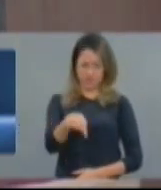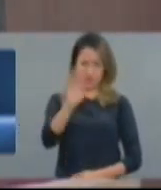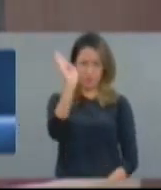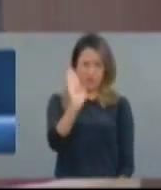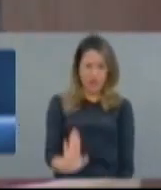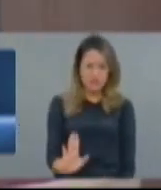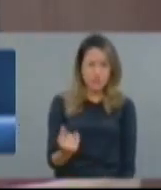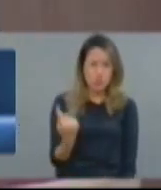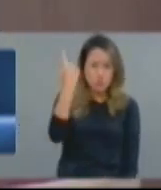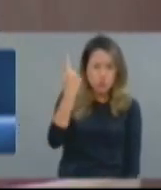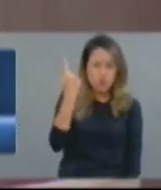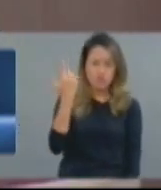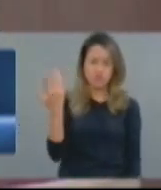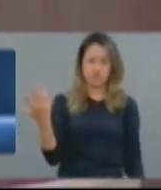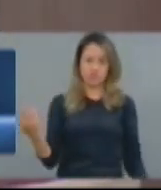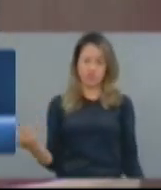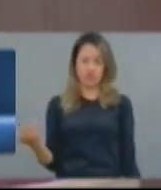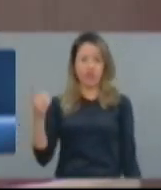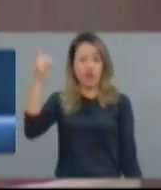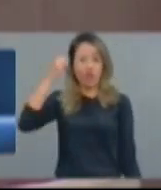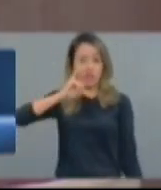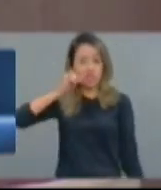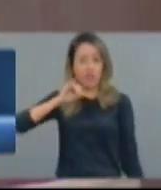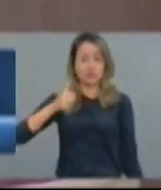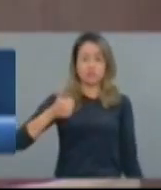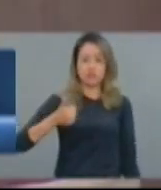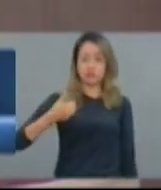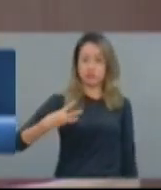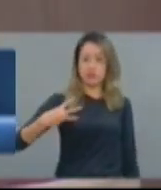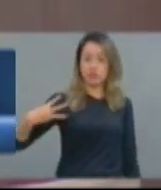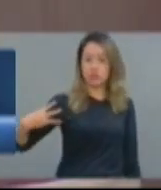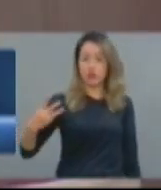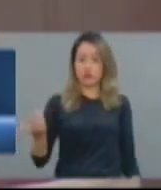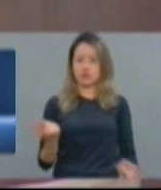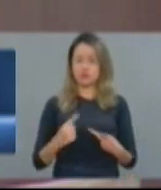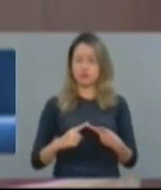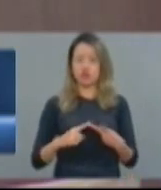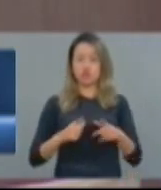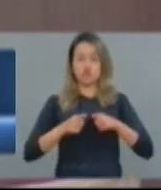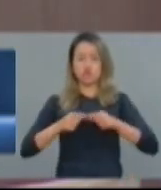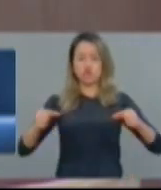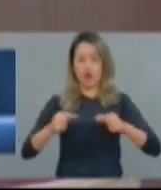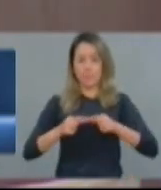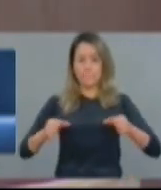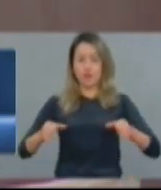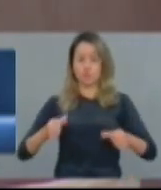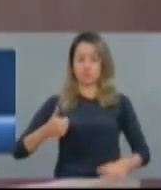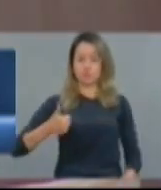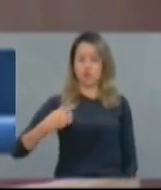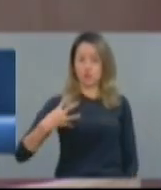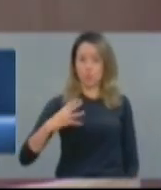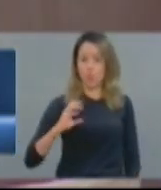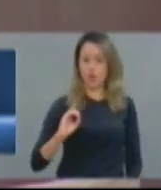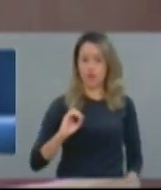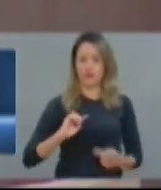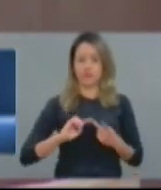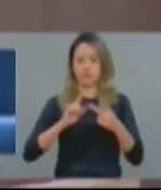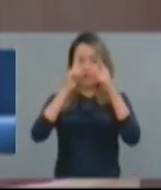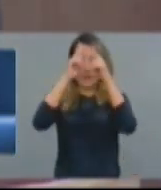e a Itália deve 136, e o Japão 240, e a Grécia 174,